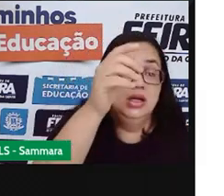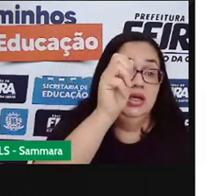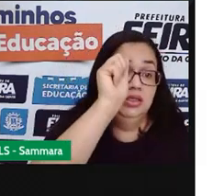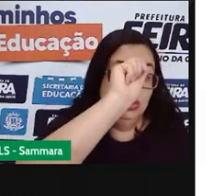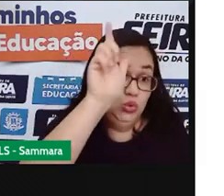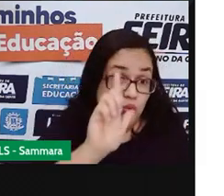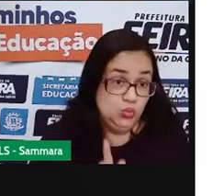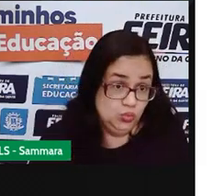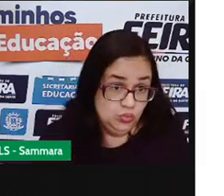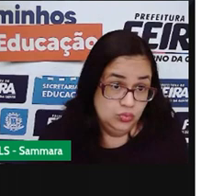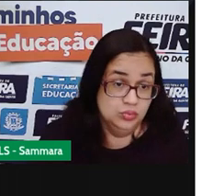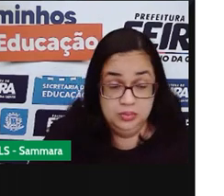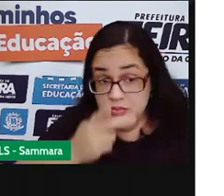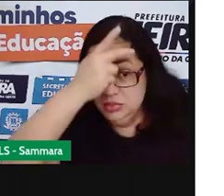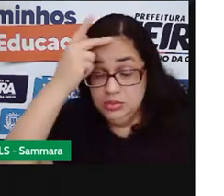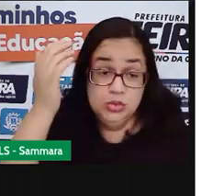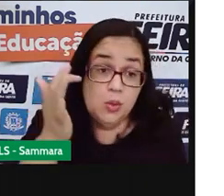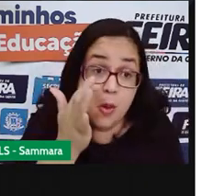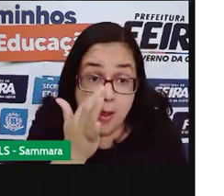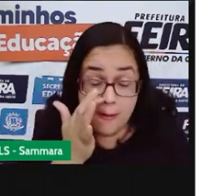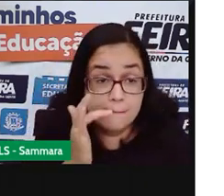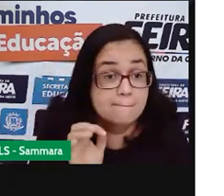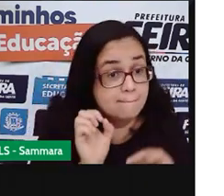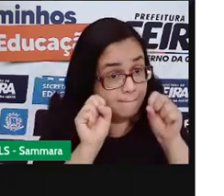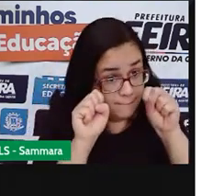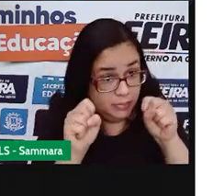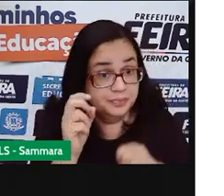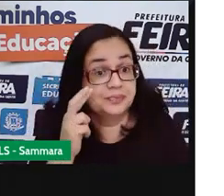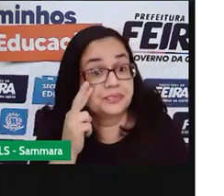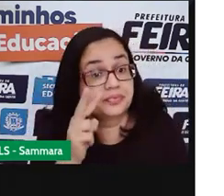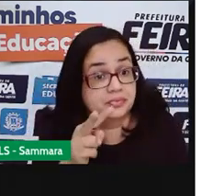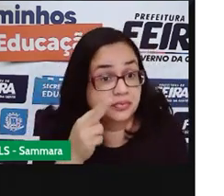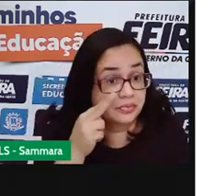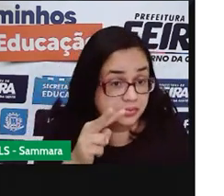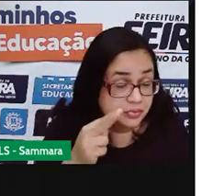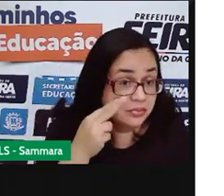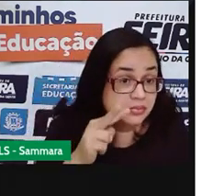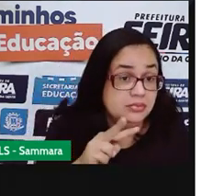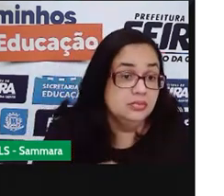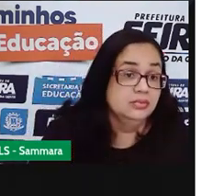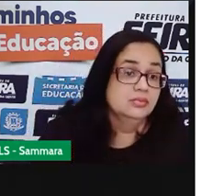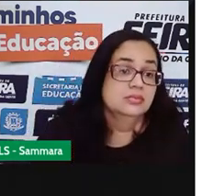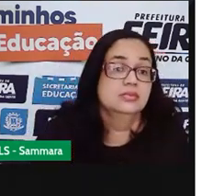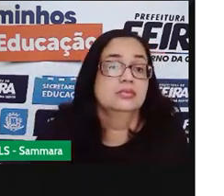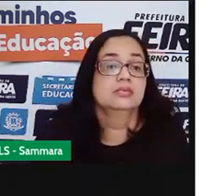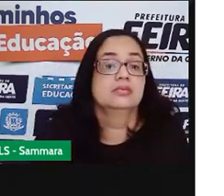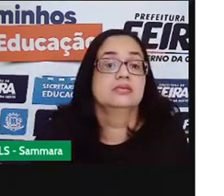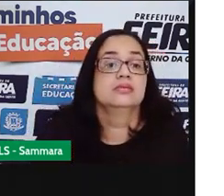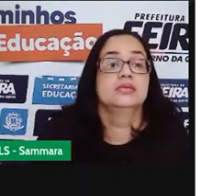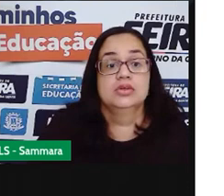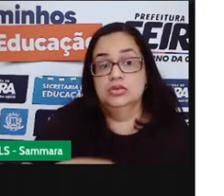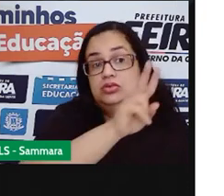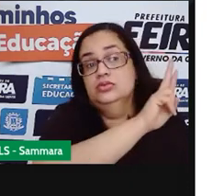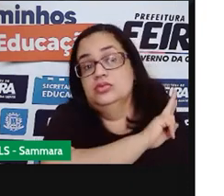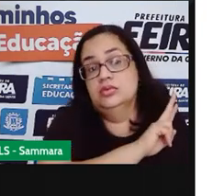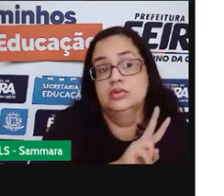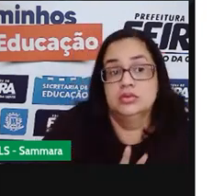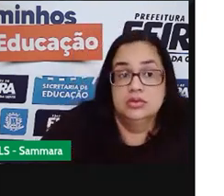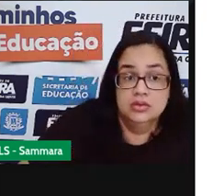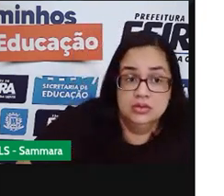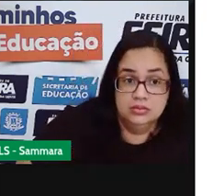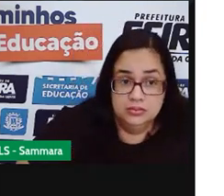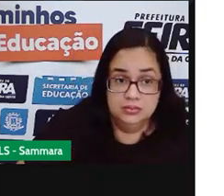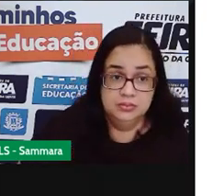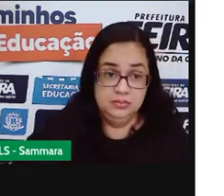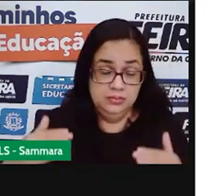ali é onde a comunidade pode assistir a sessão. É. A Câmara de Vereadores também é chamada de